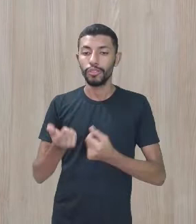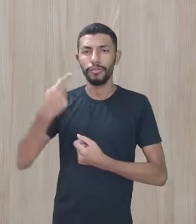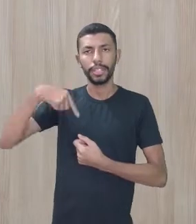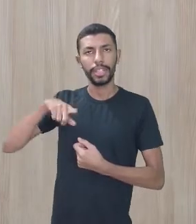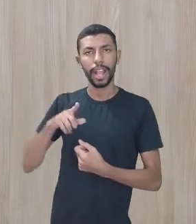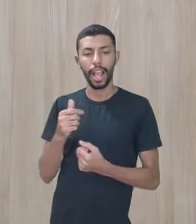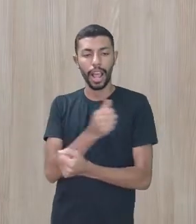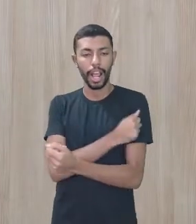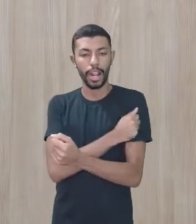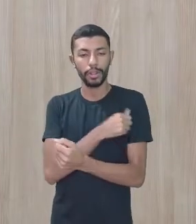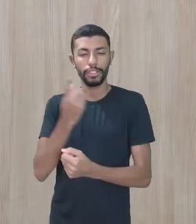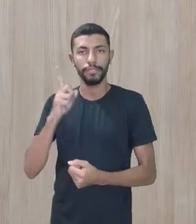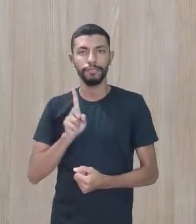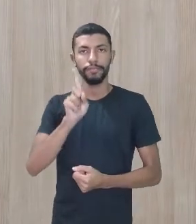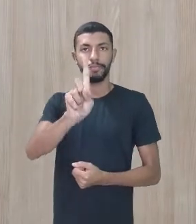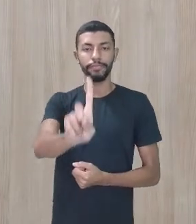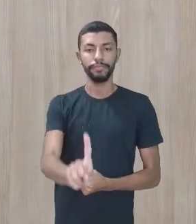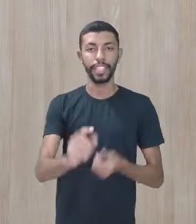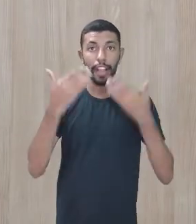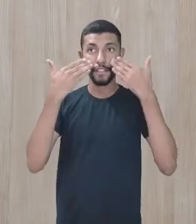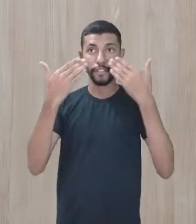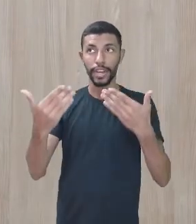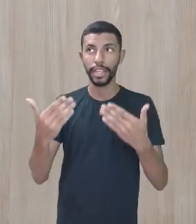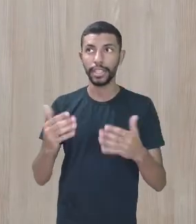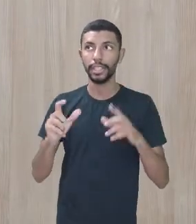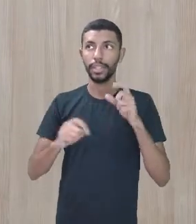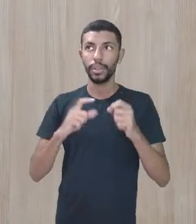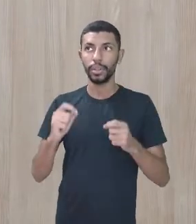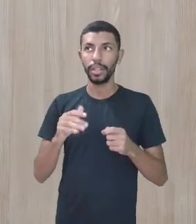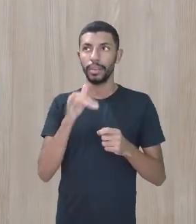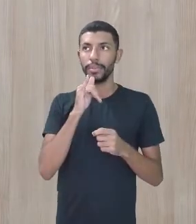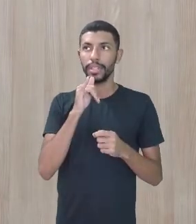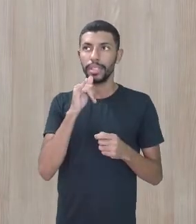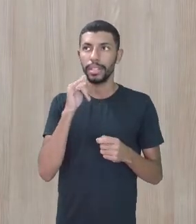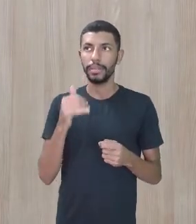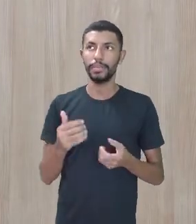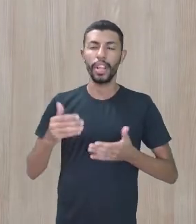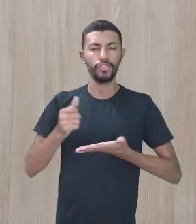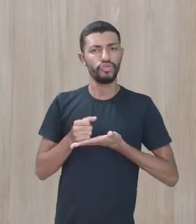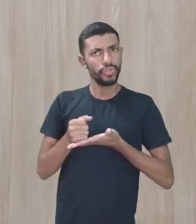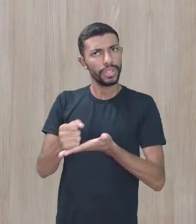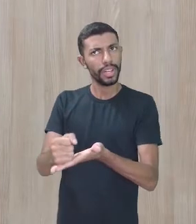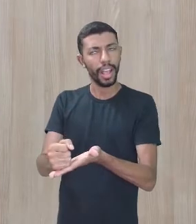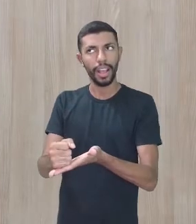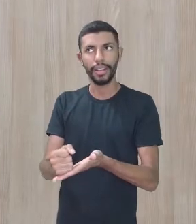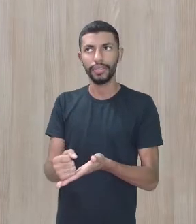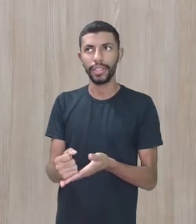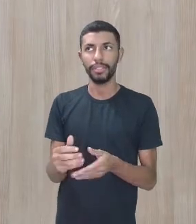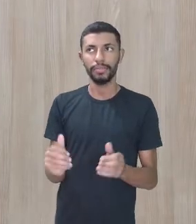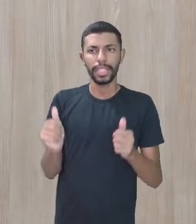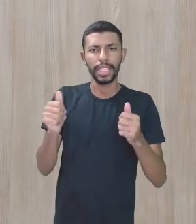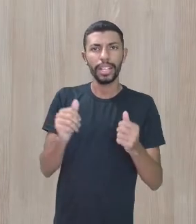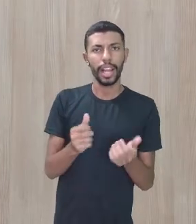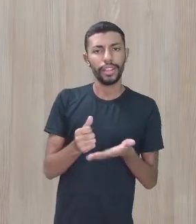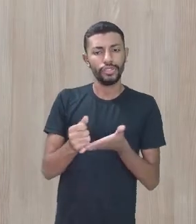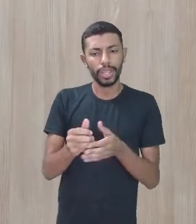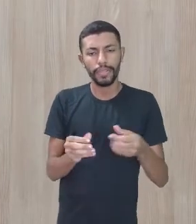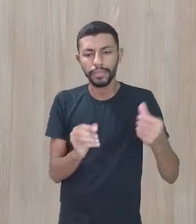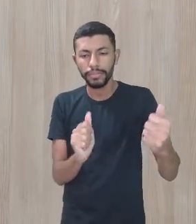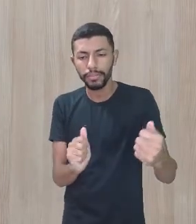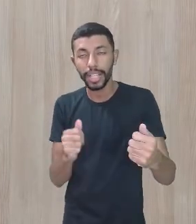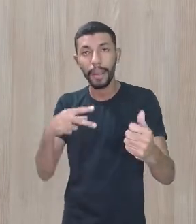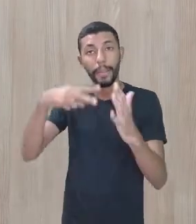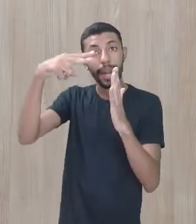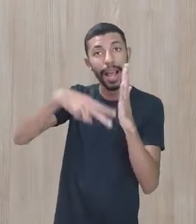e colocavam um jornal em cima do corpinho dele, que ele não segurava. Então, colocava o jornal e ele ficava